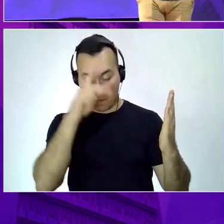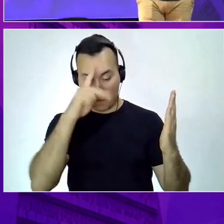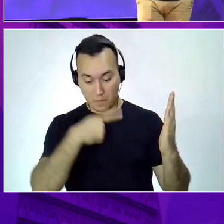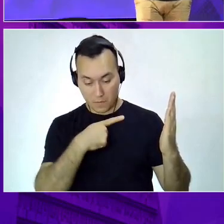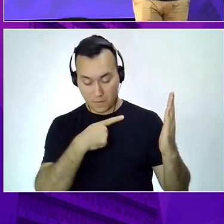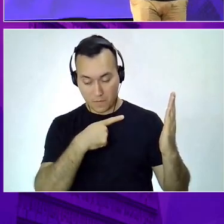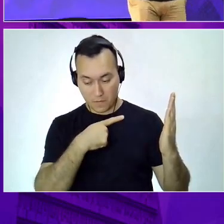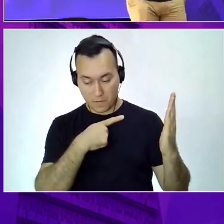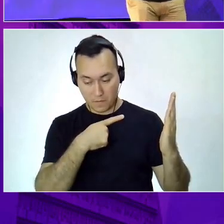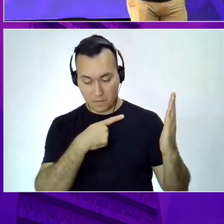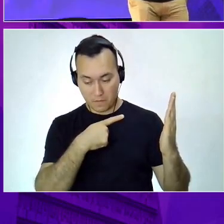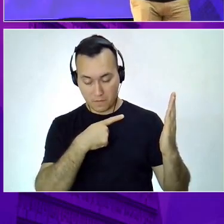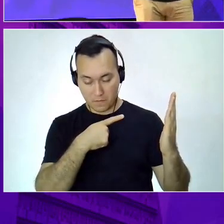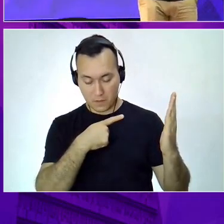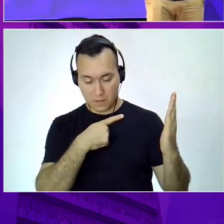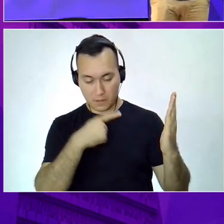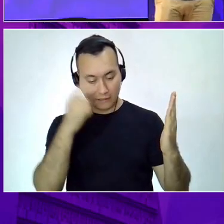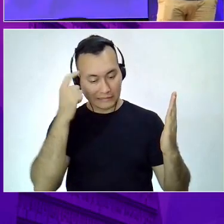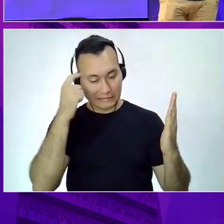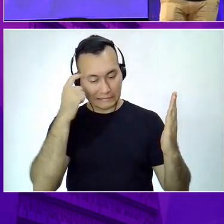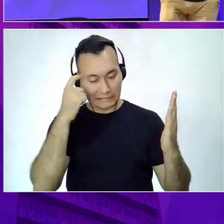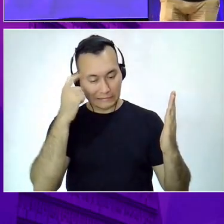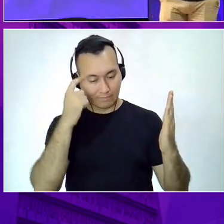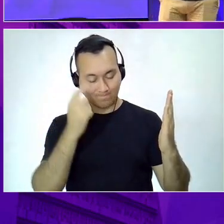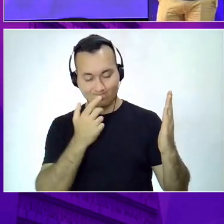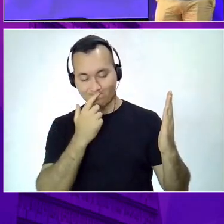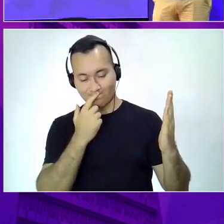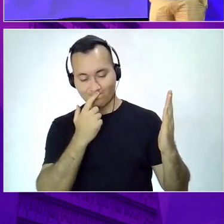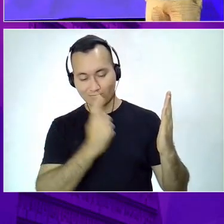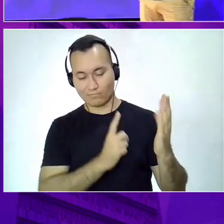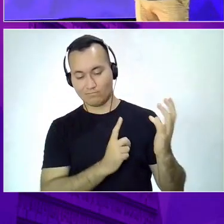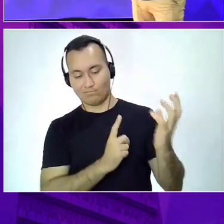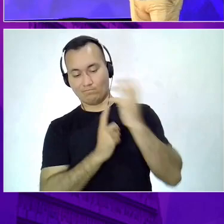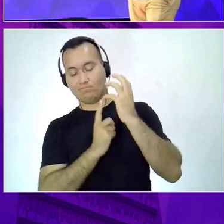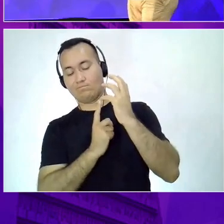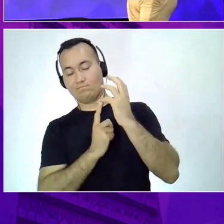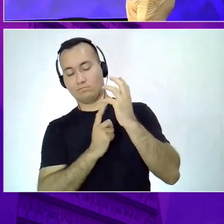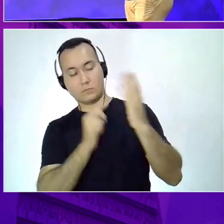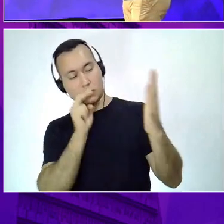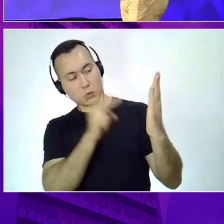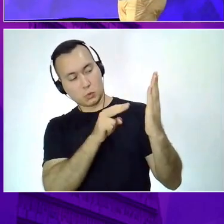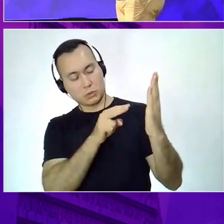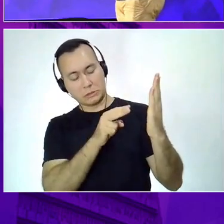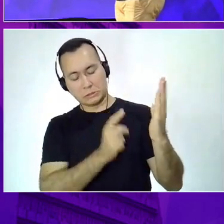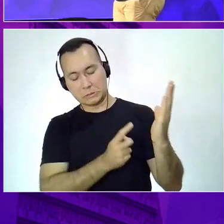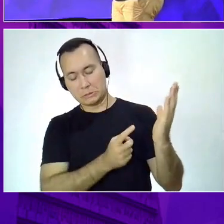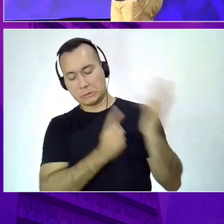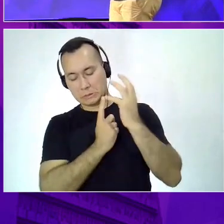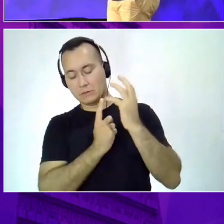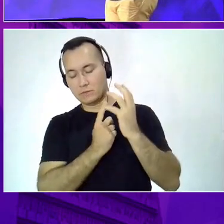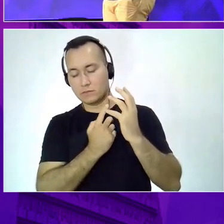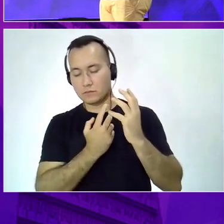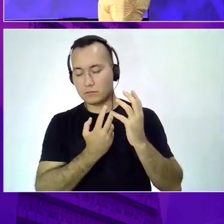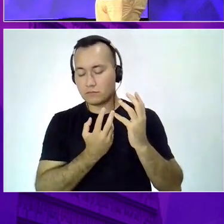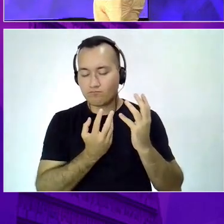Você vai ter que trabalhar autoconhecimento, vai trabalhar projeção pessoal, vai trabalhar propósito.